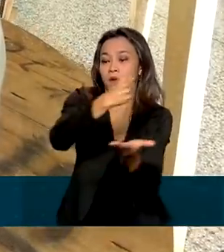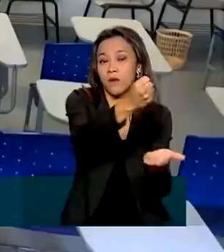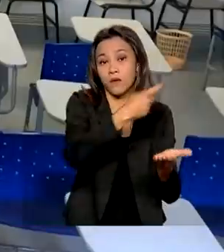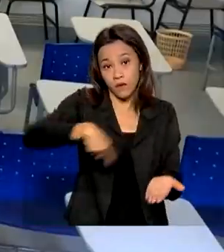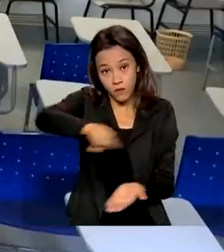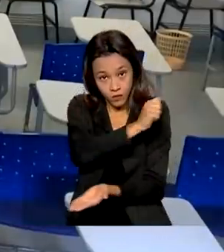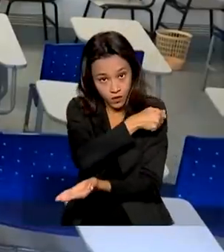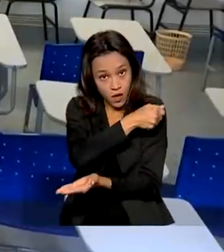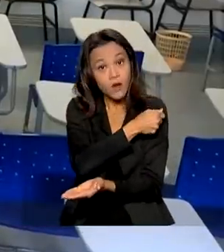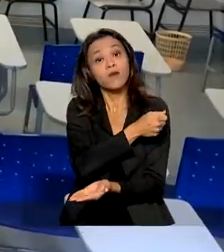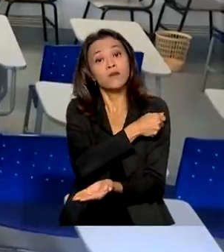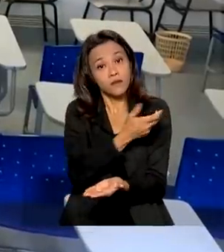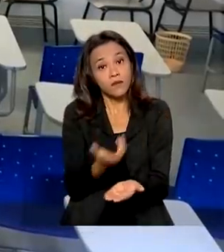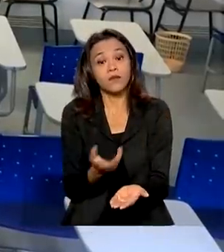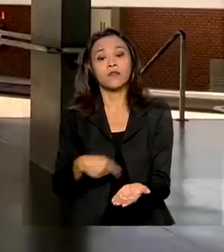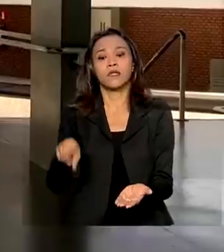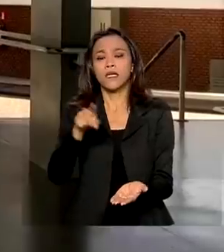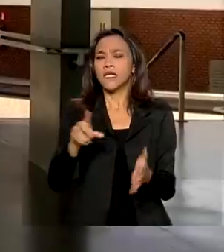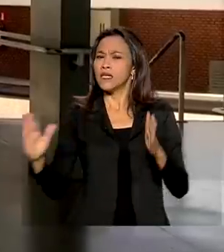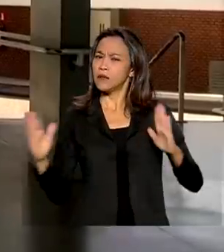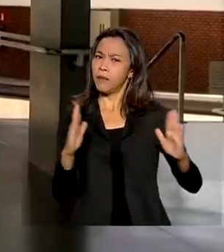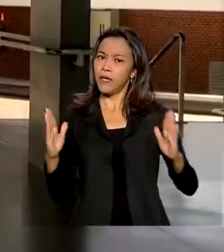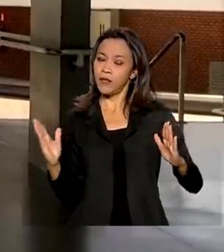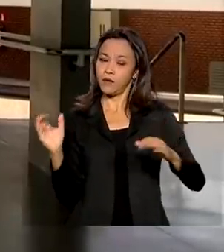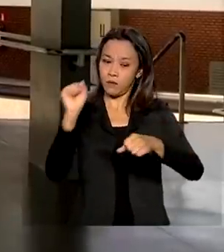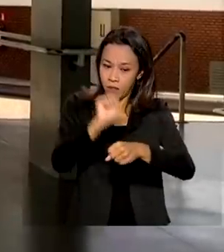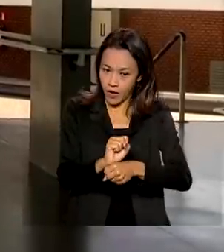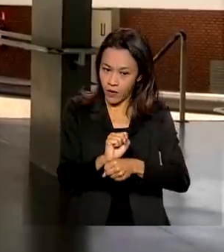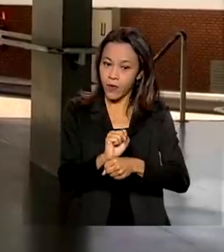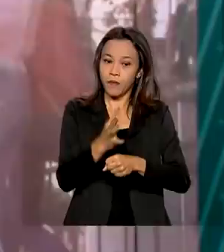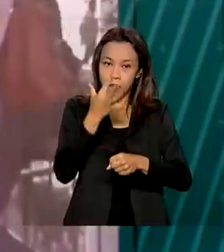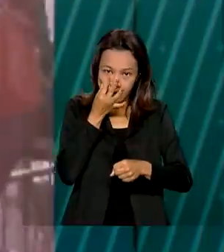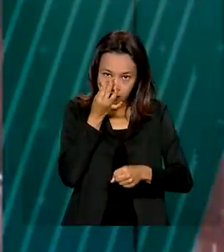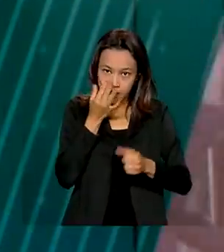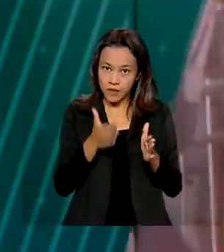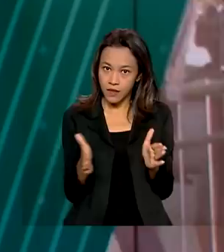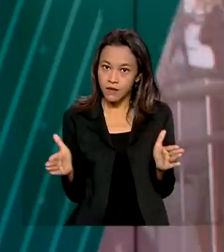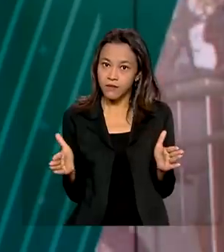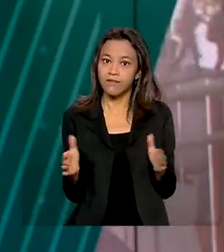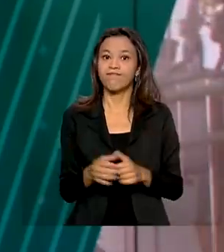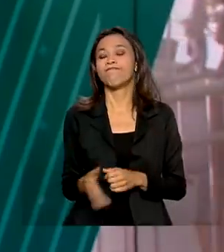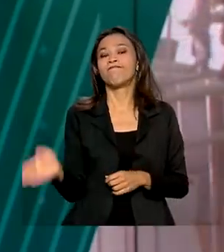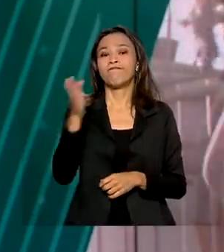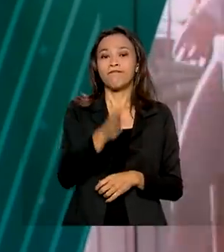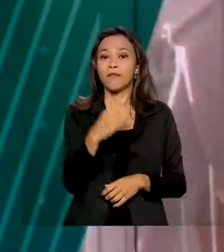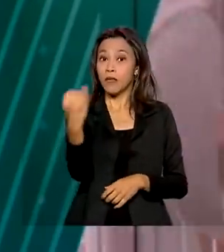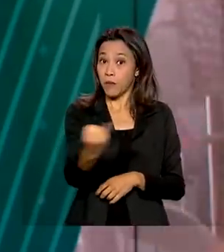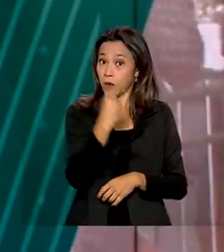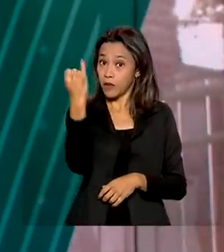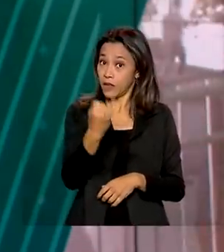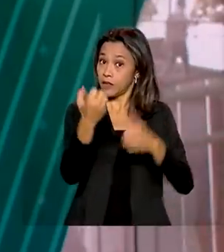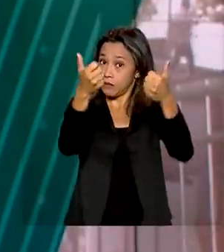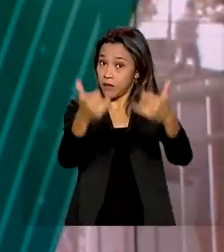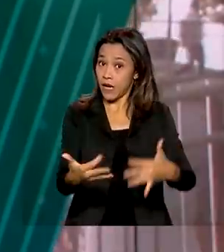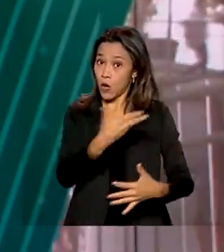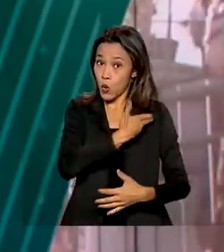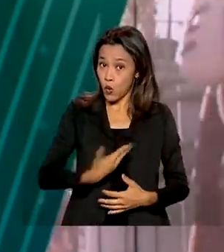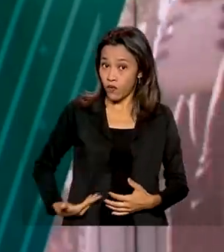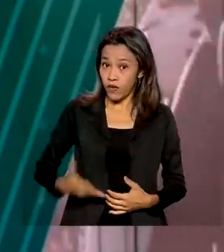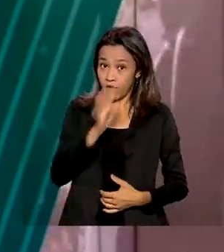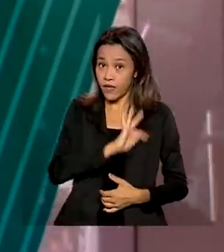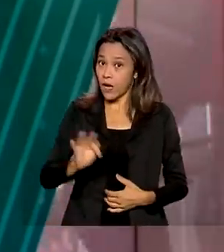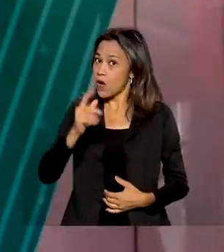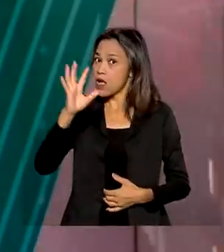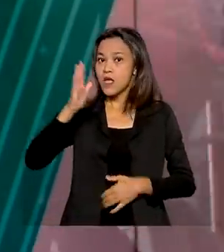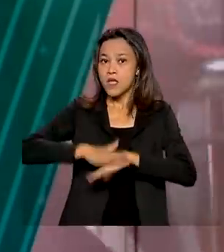ensino, durante o período de suspensão das aulas presenciais. Importante reforçar, o governo federal não decide sobre o